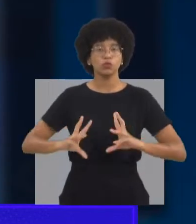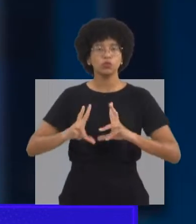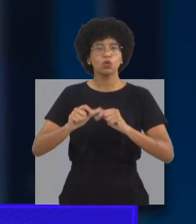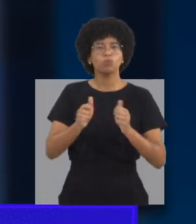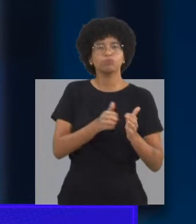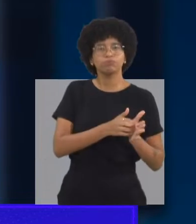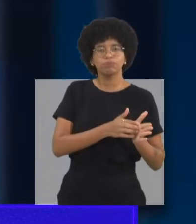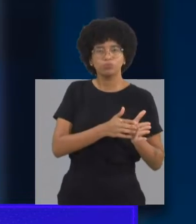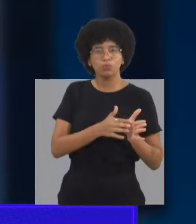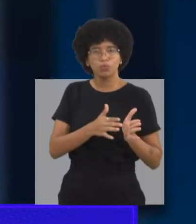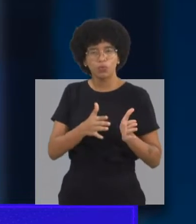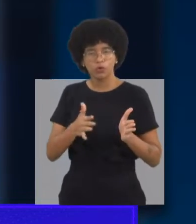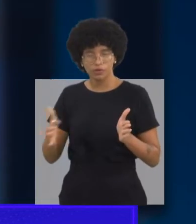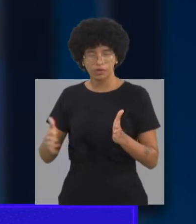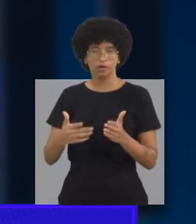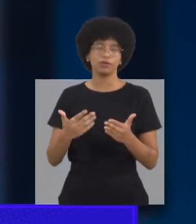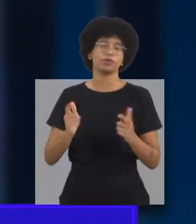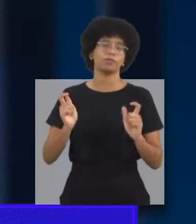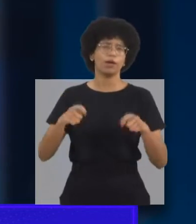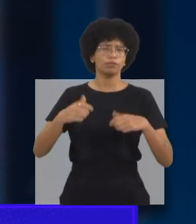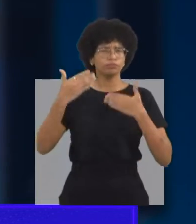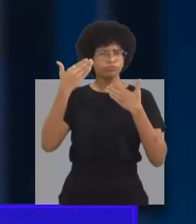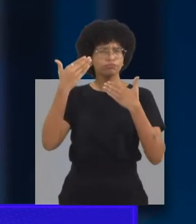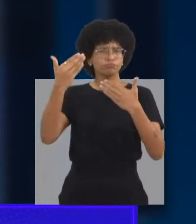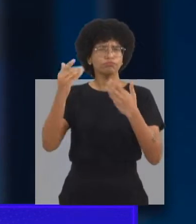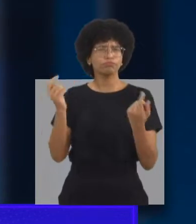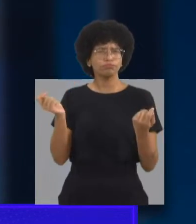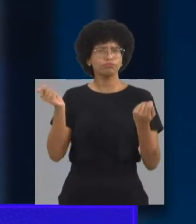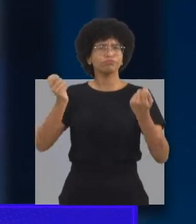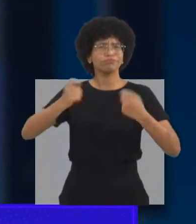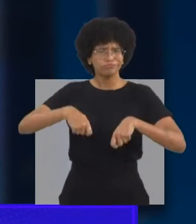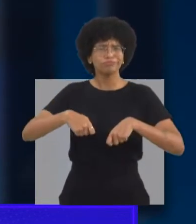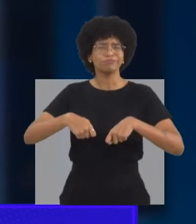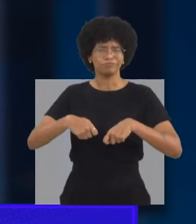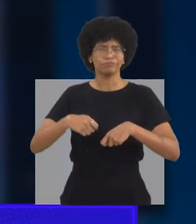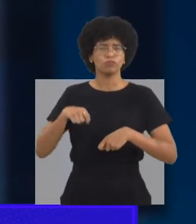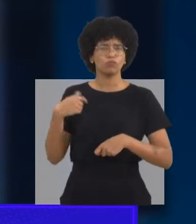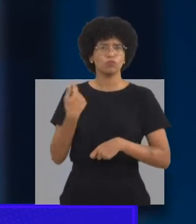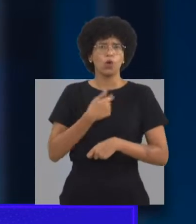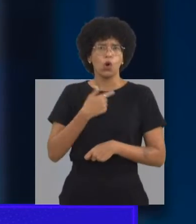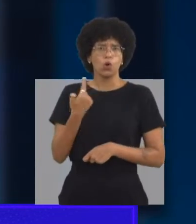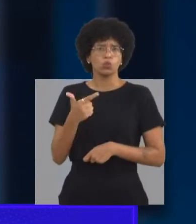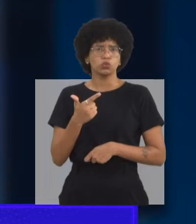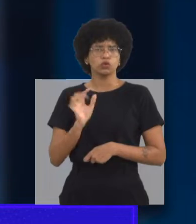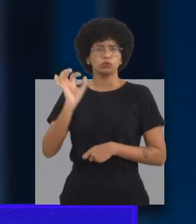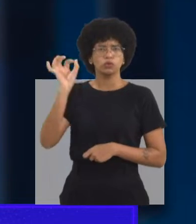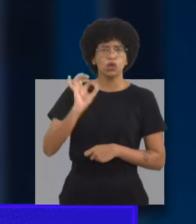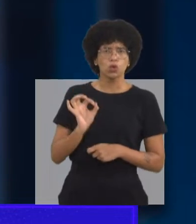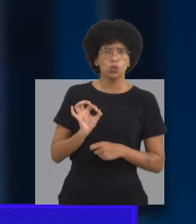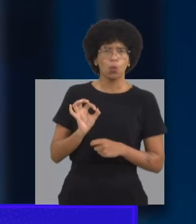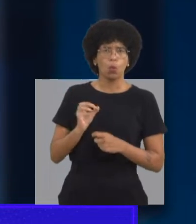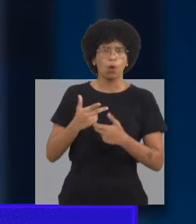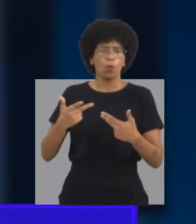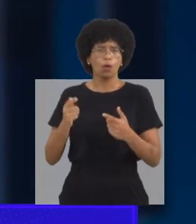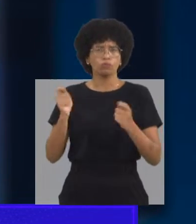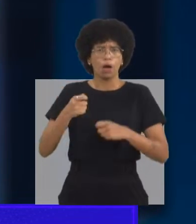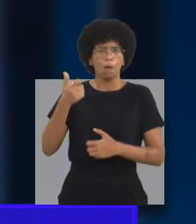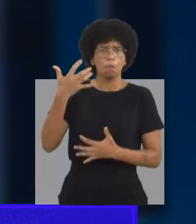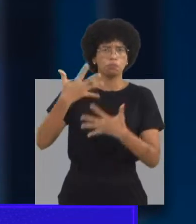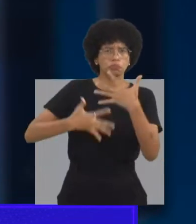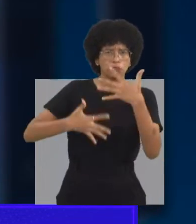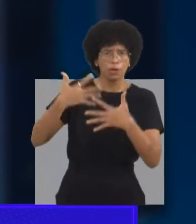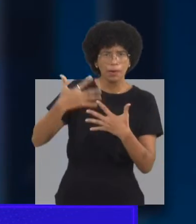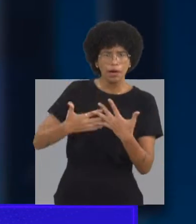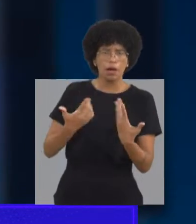todo um processo que, graças a Deus, funcionou muito bem. Nós não tivemos nenhuma situação